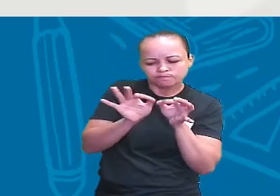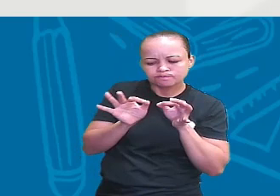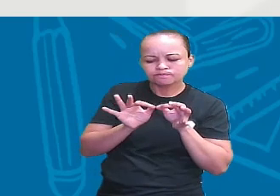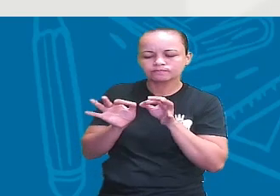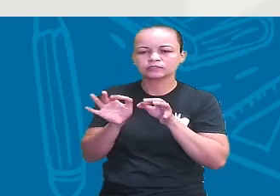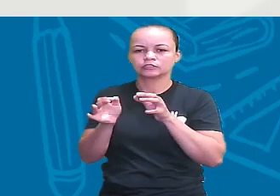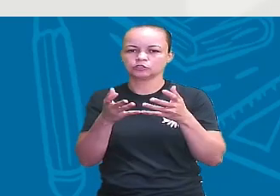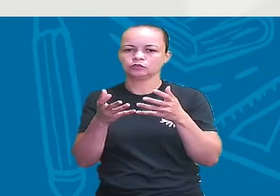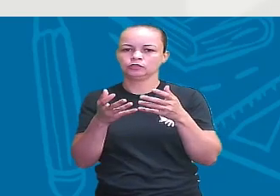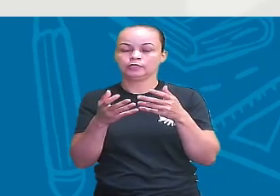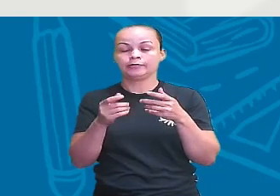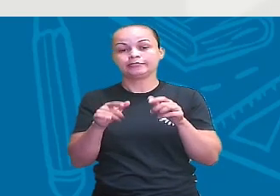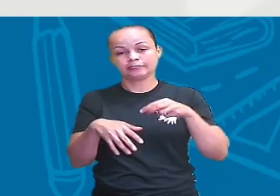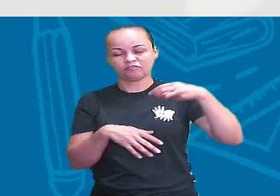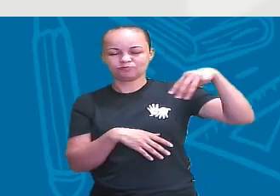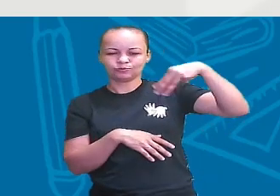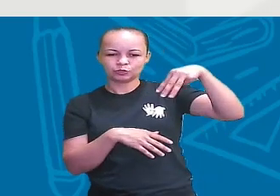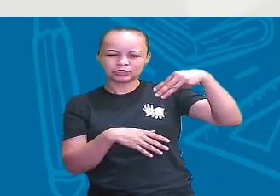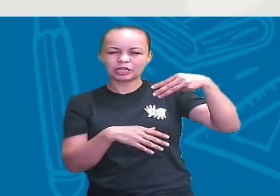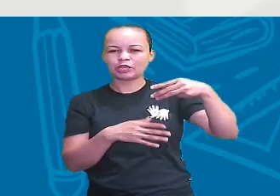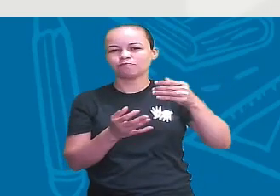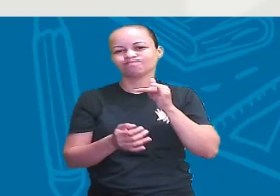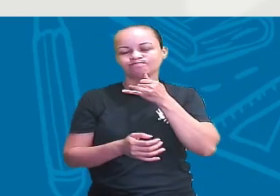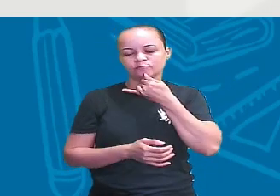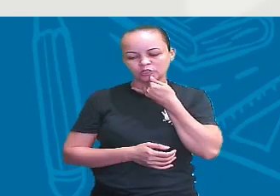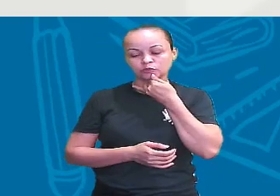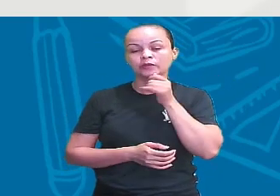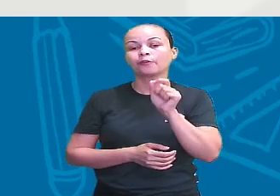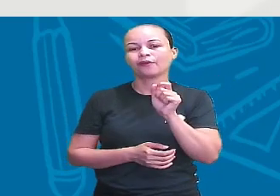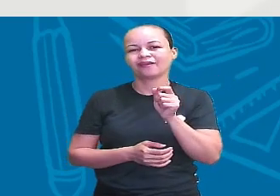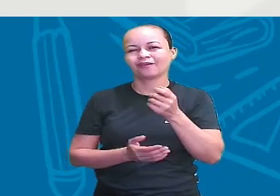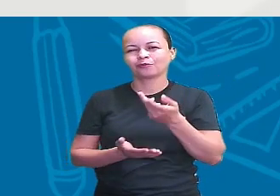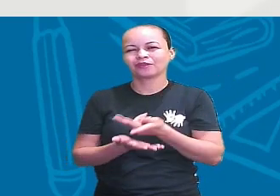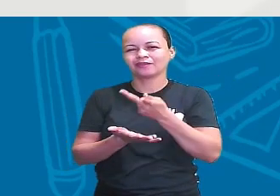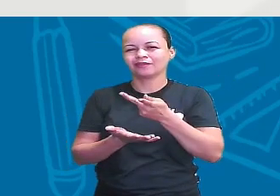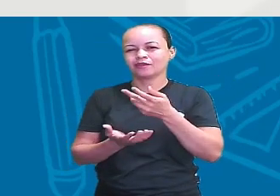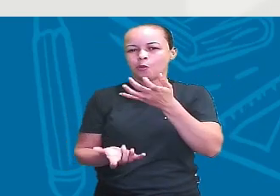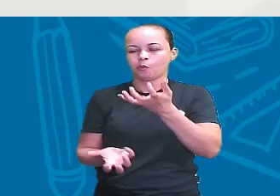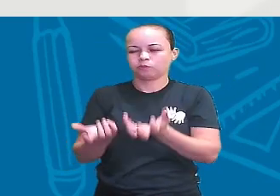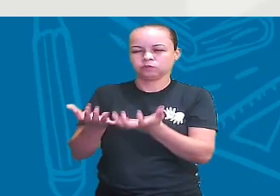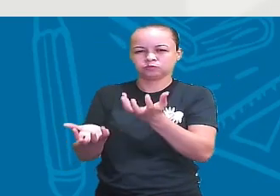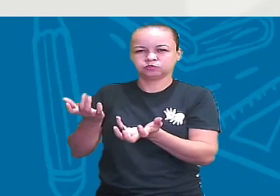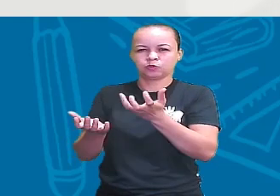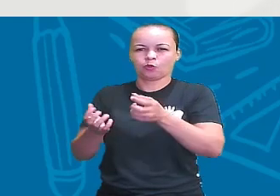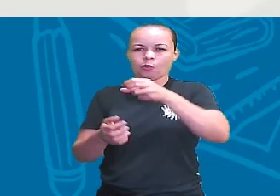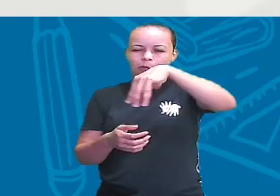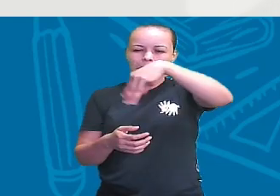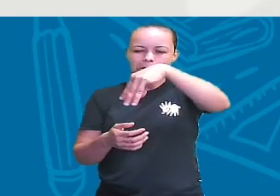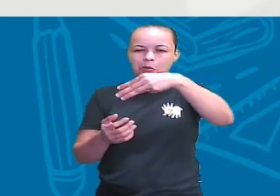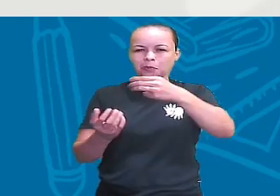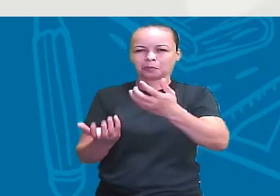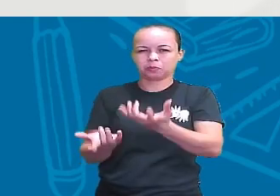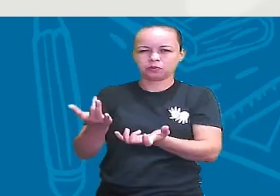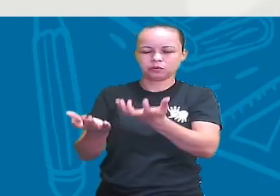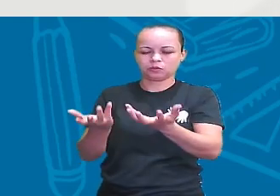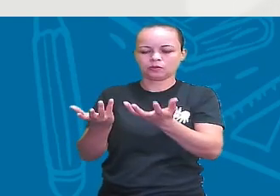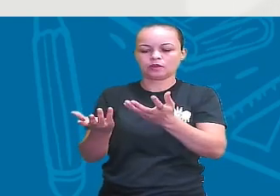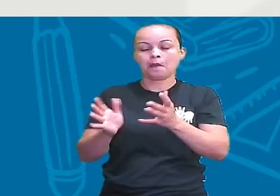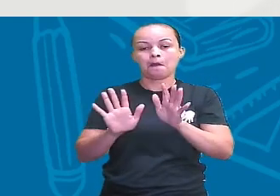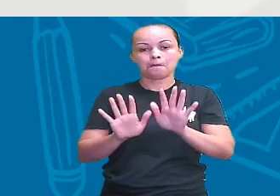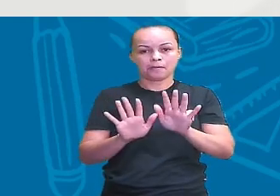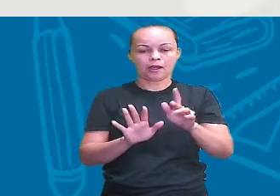infelizmente, ele pegou fogo, algumas obras, alguns artefatos, eles foram destruídos, mas Luzia está sendo